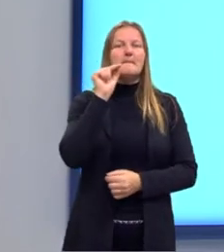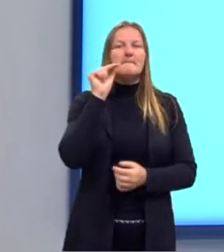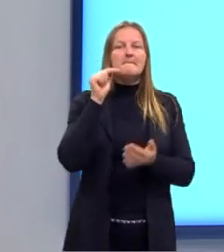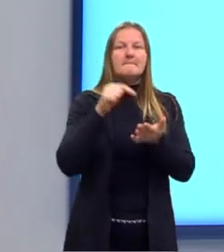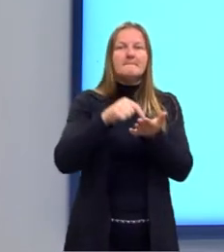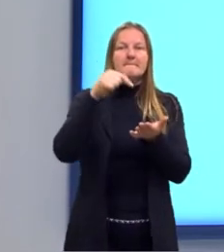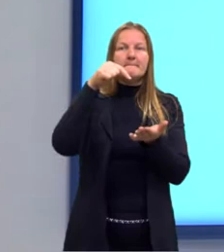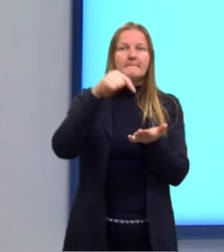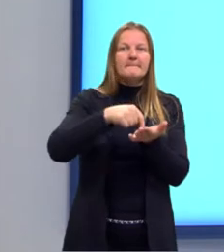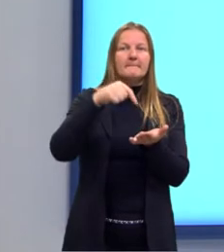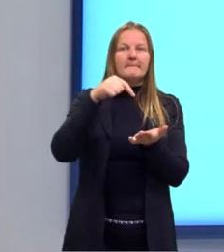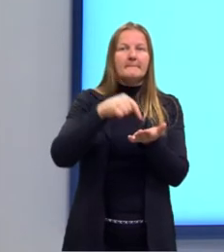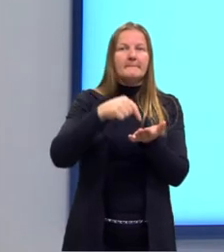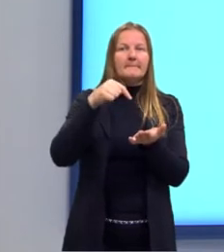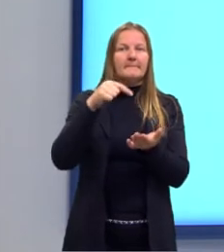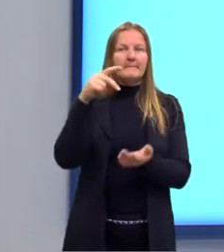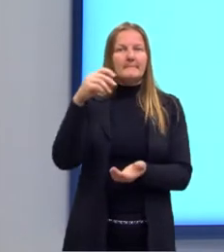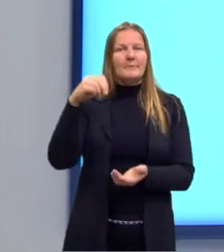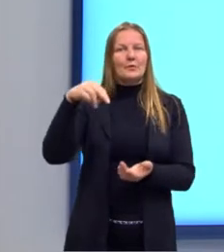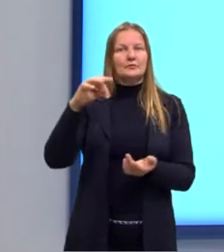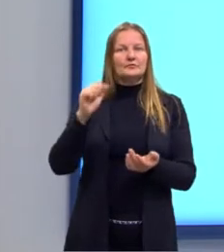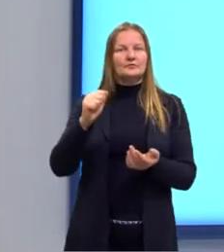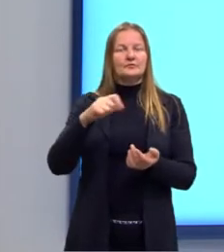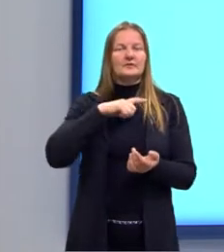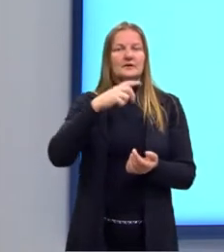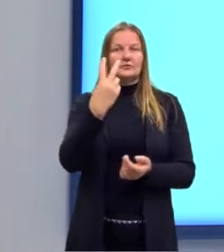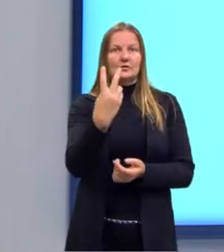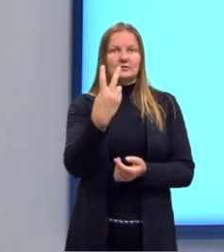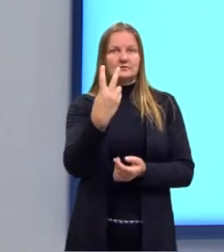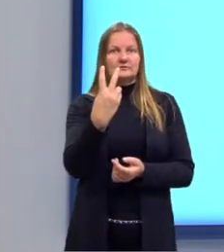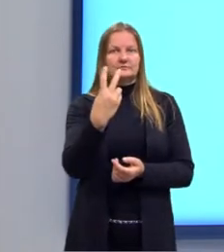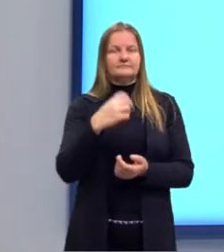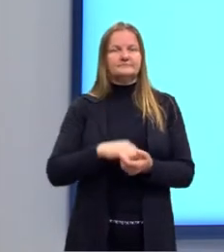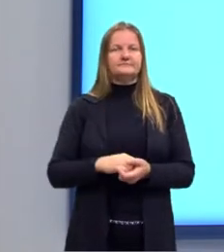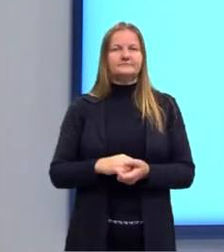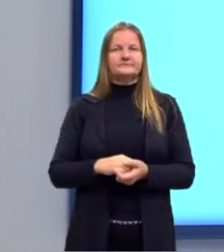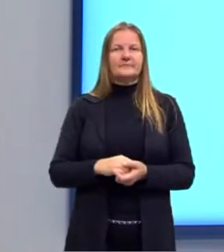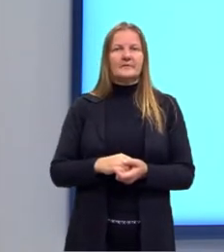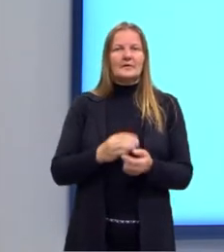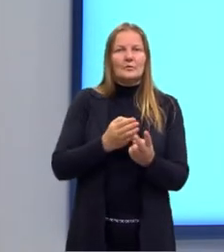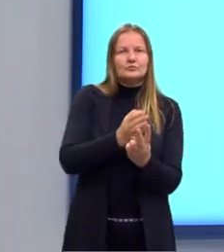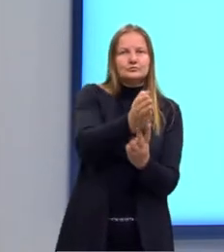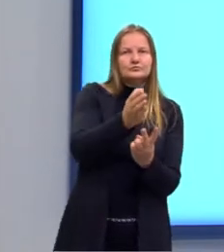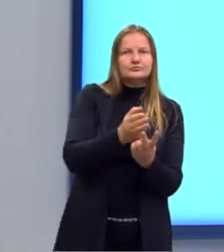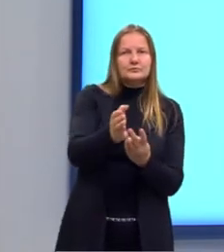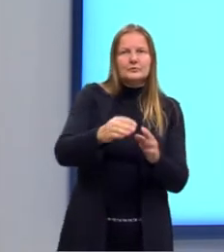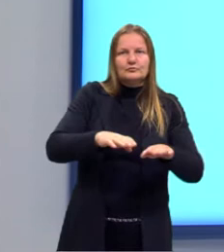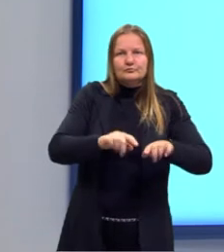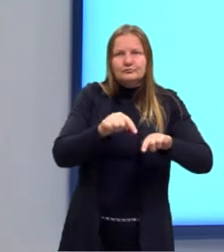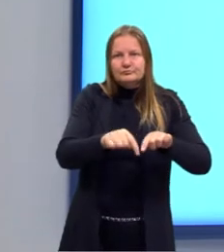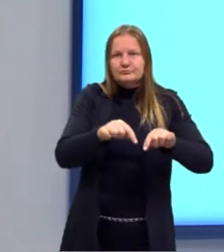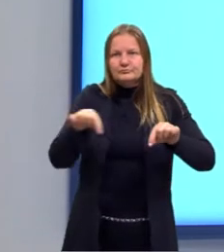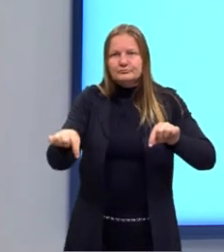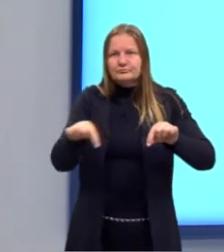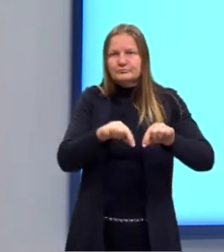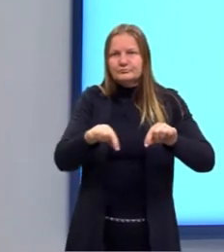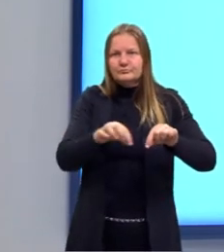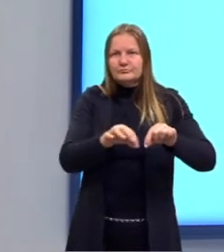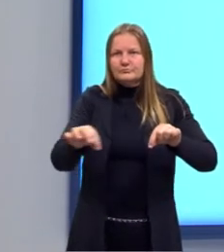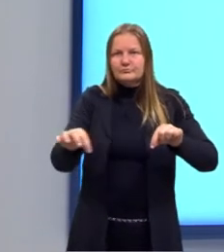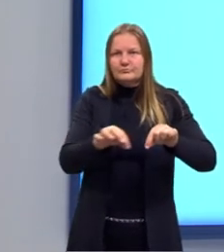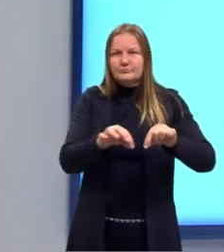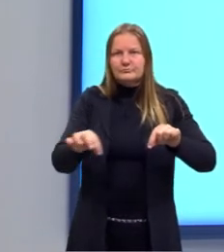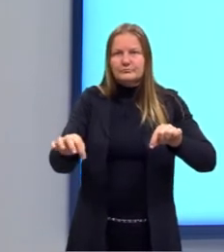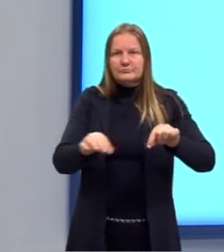Os pontos, eles podem ser coplanares quando eles pertencem ao mesmo plano e colineares quando